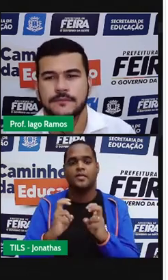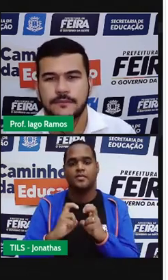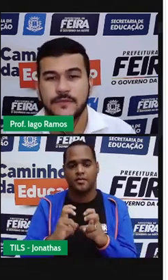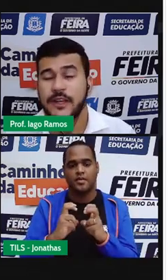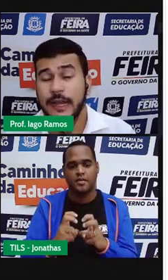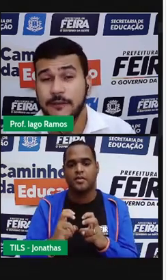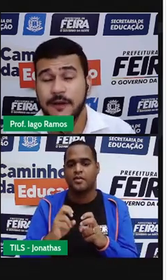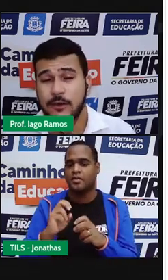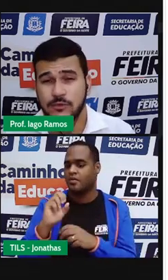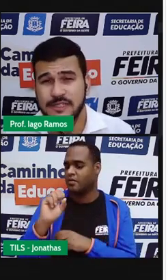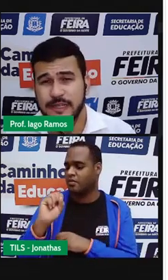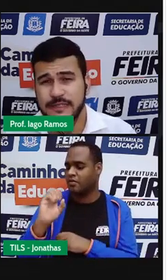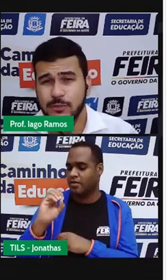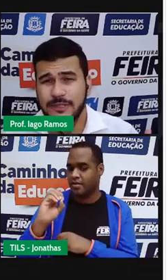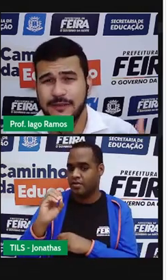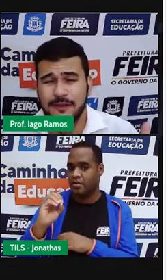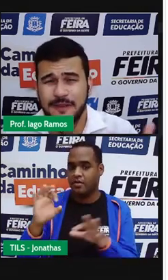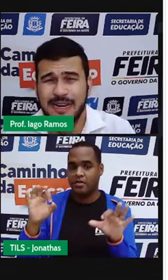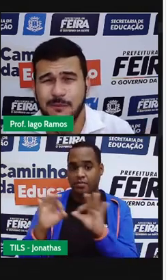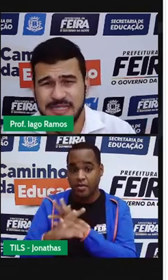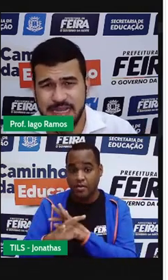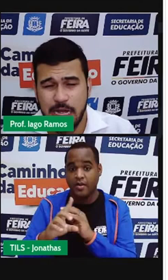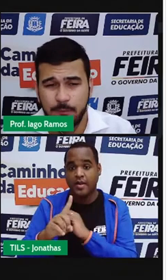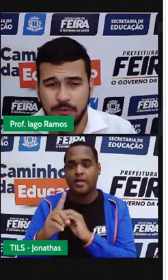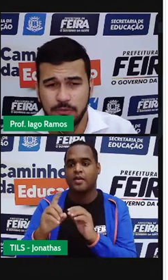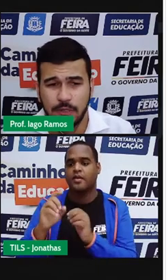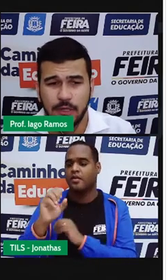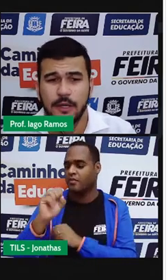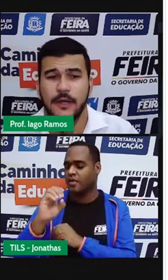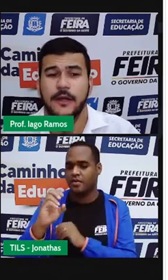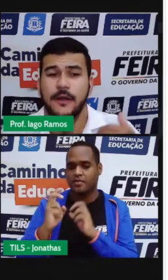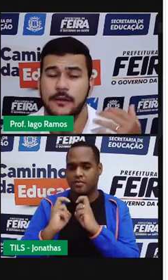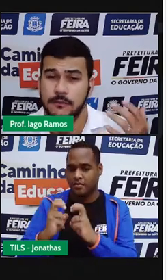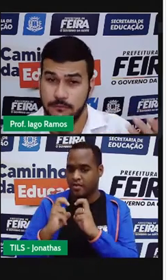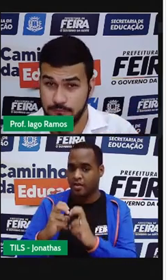o é que vai acontecer? Se o trem vai ficar mais rápido?